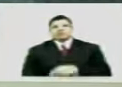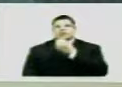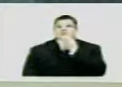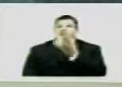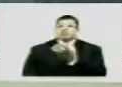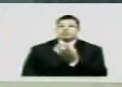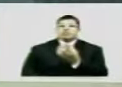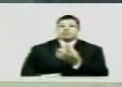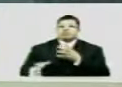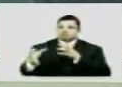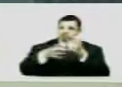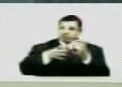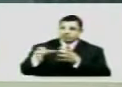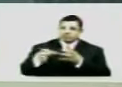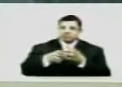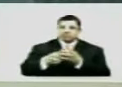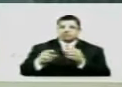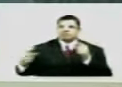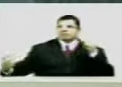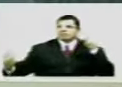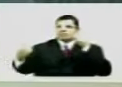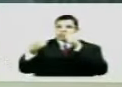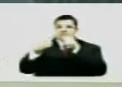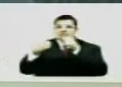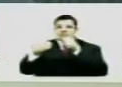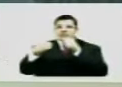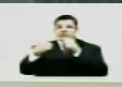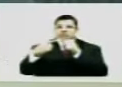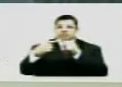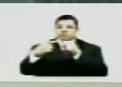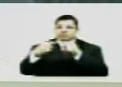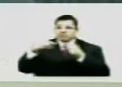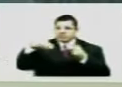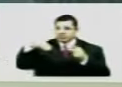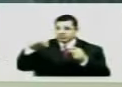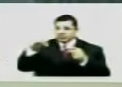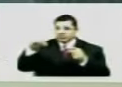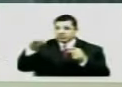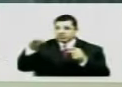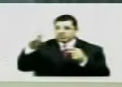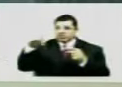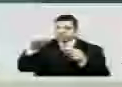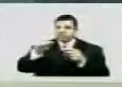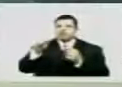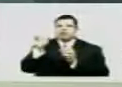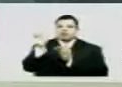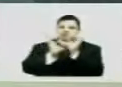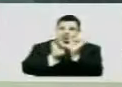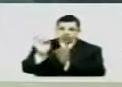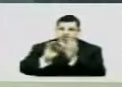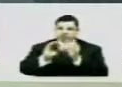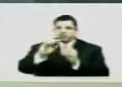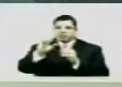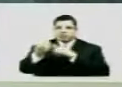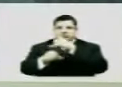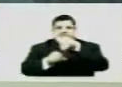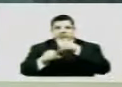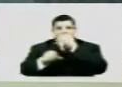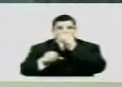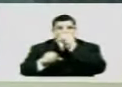Isso contraria objetivamente a modernidade do que é o programa Ronda do Bairro